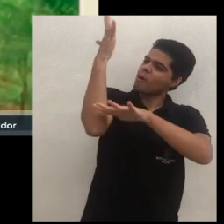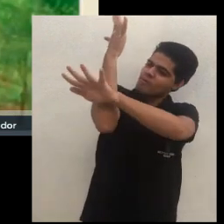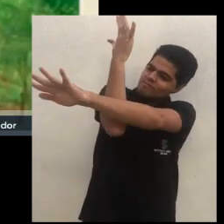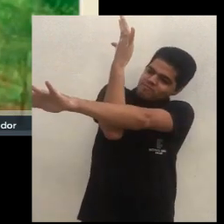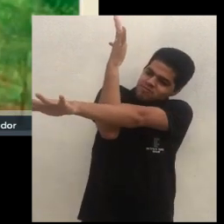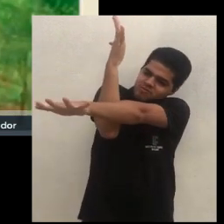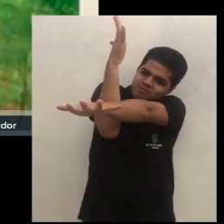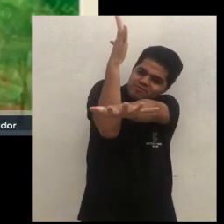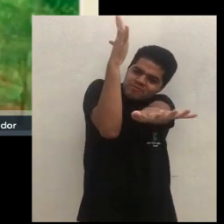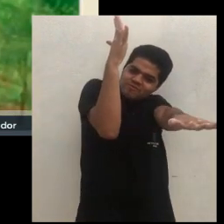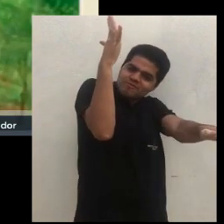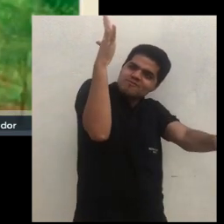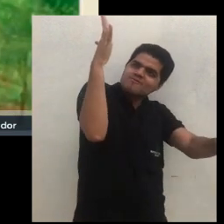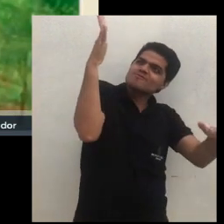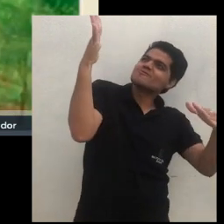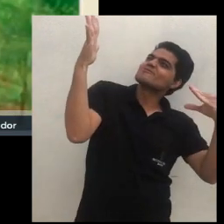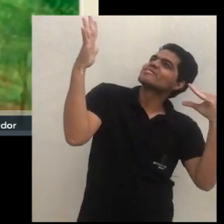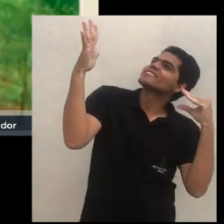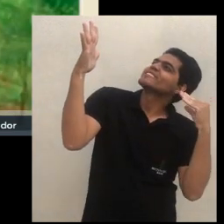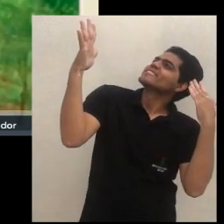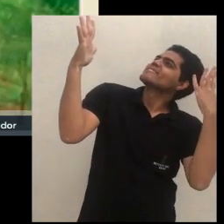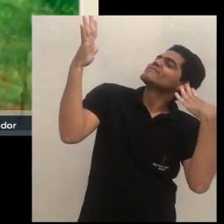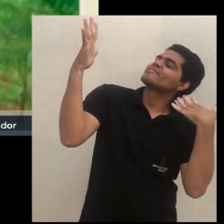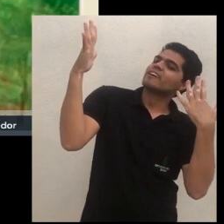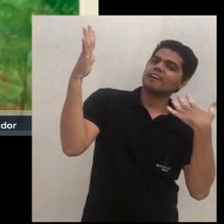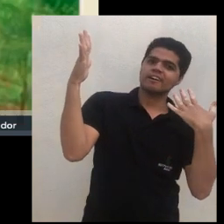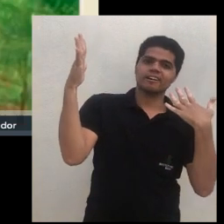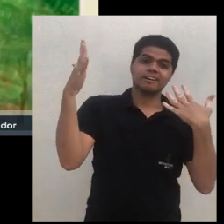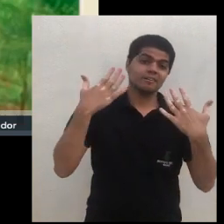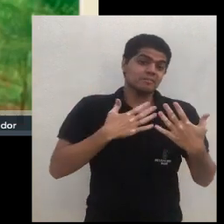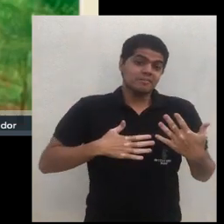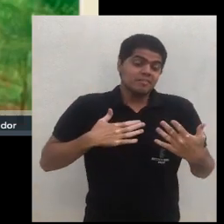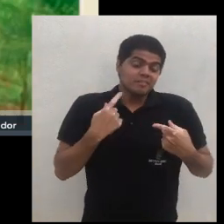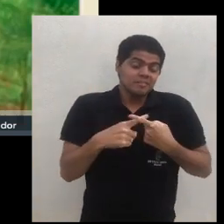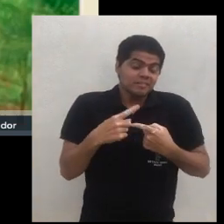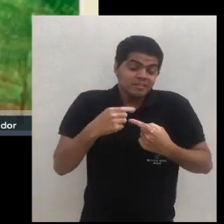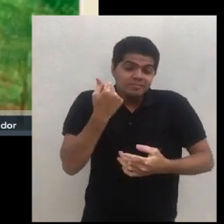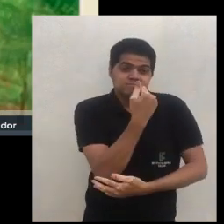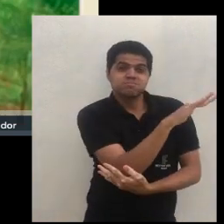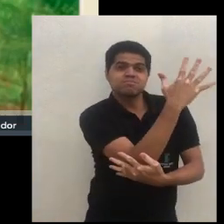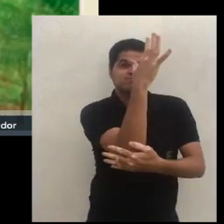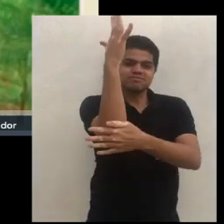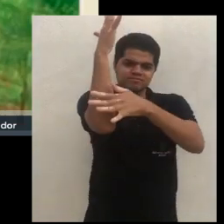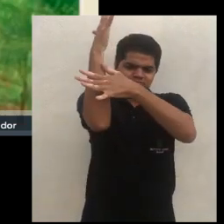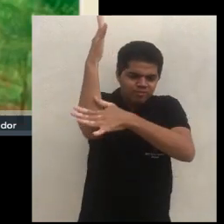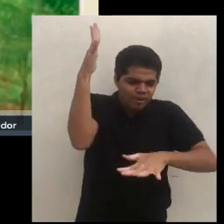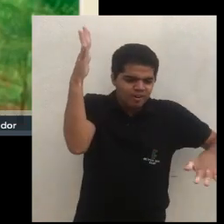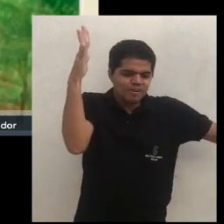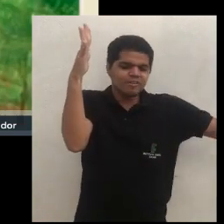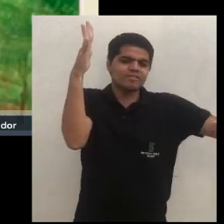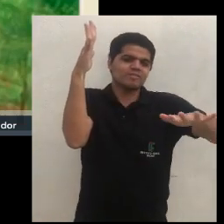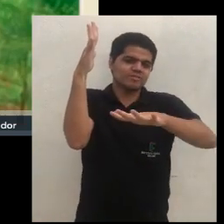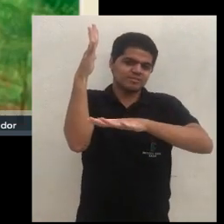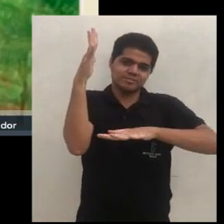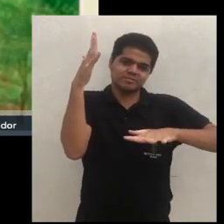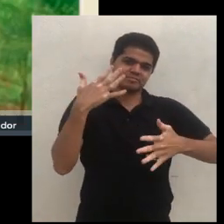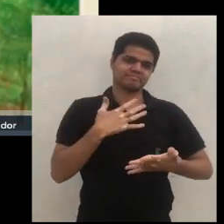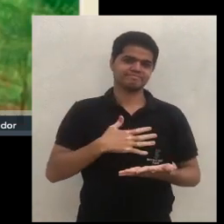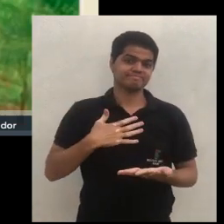ouvi de alguns agricultores que agora eles estavam muito satisfeitos de trabalhar com a agrofloresta, porque tinha sombra, né?